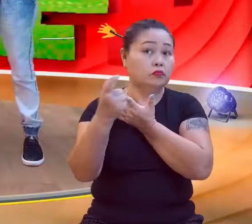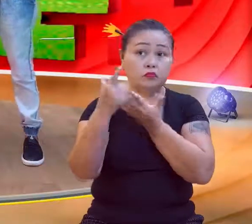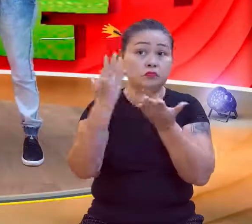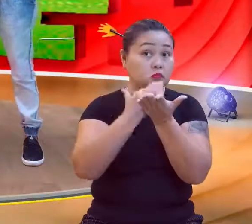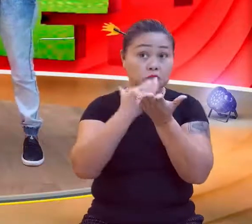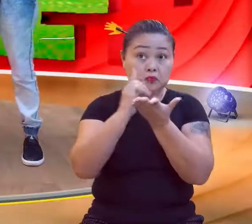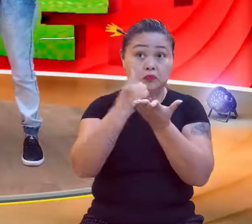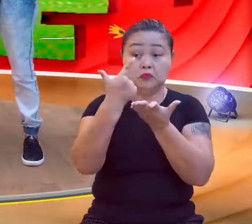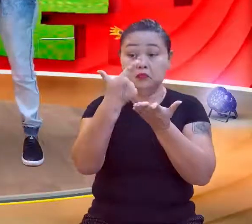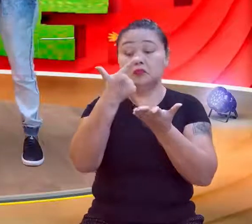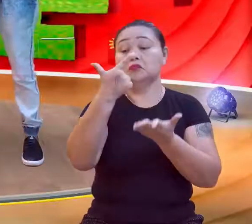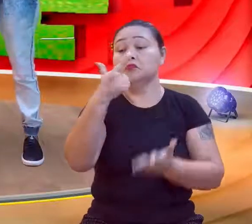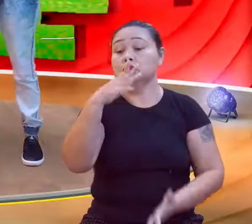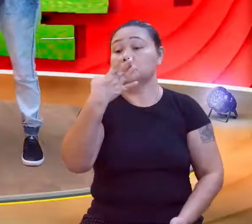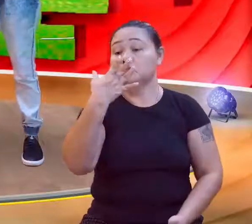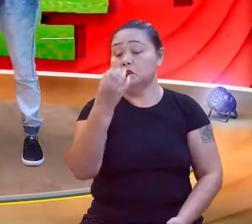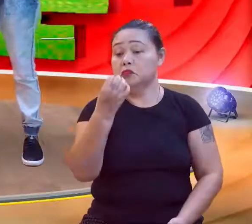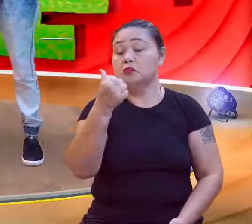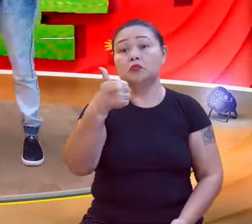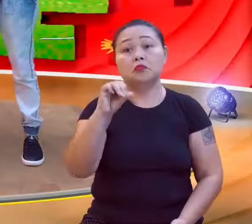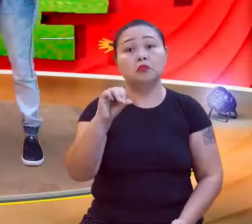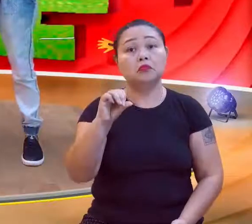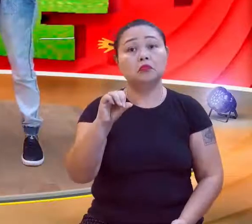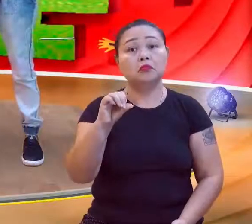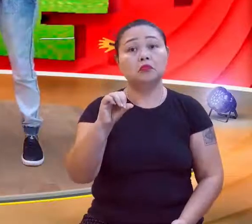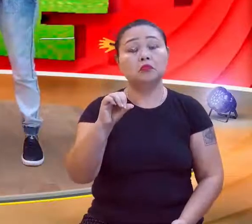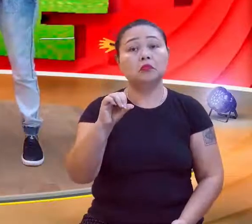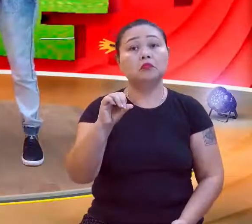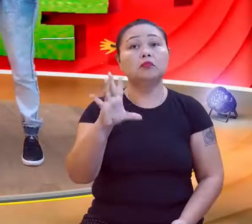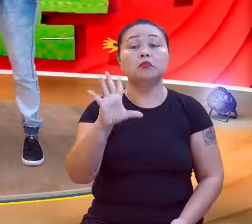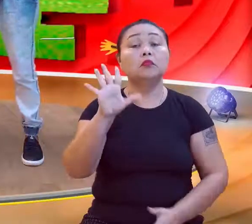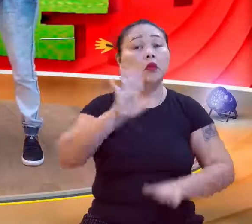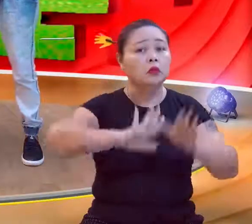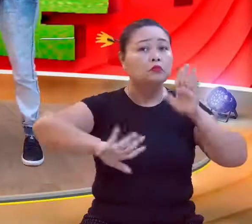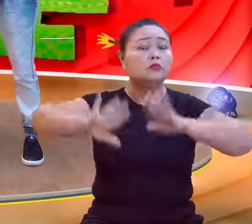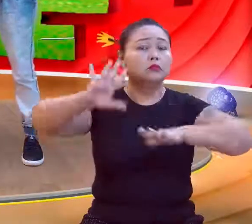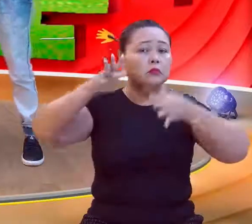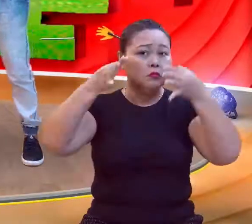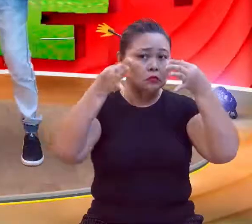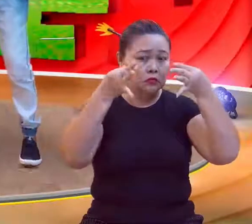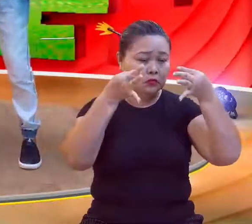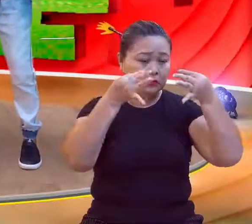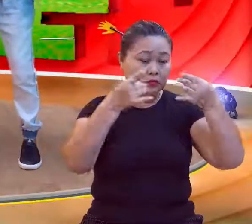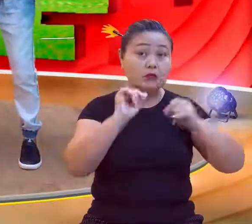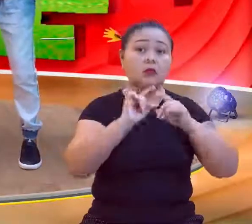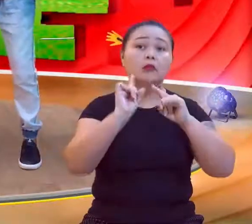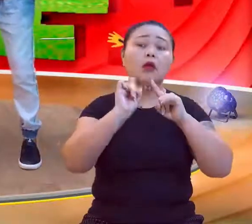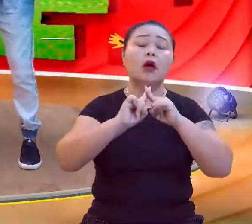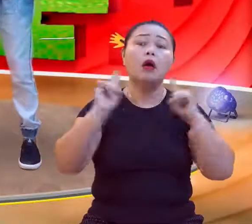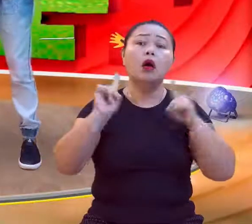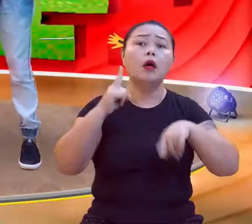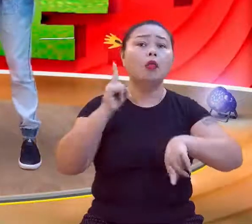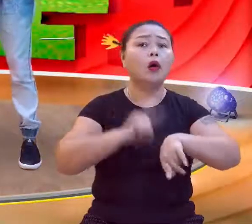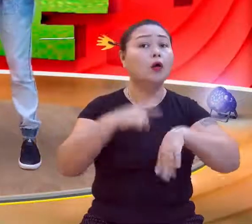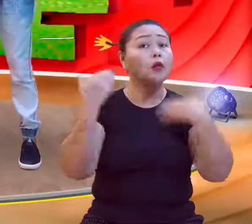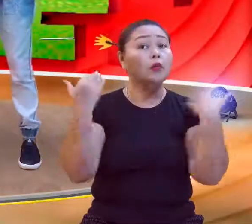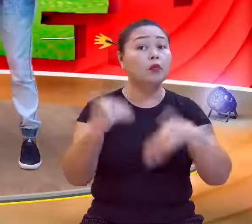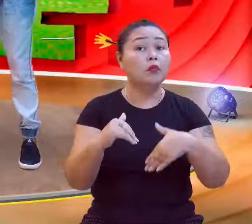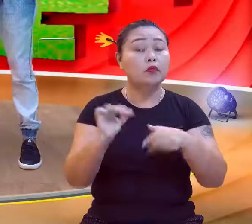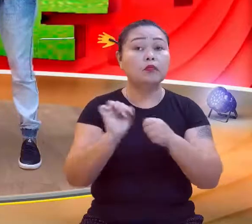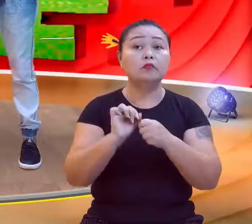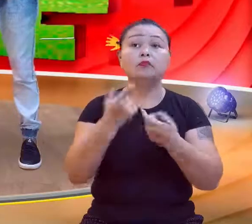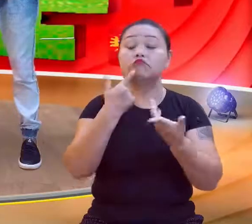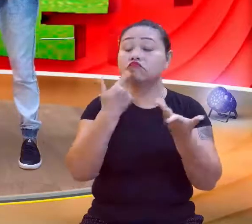zero. Dois, quatro, seis, oito, dez. Tem que ter cuidado desse detalhe. Mas, professor, aí na hora da prova, ele vai